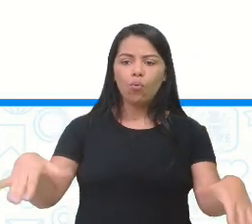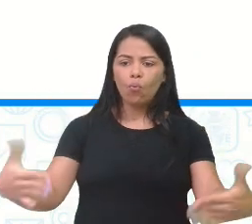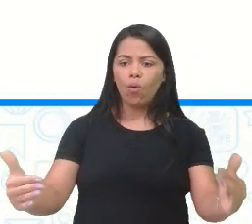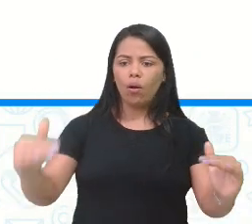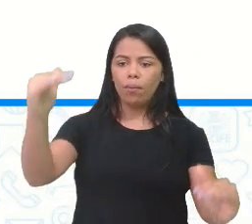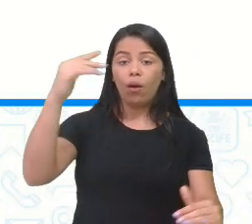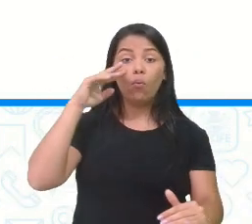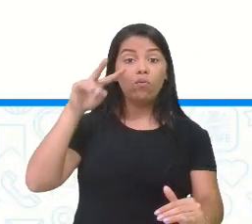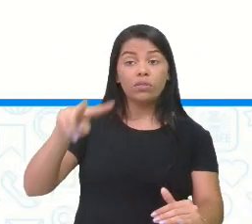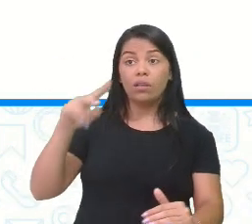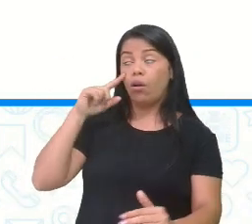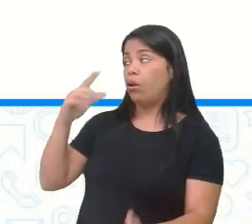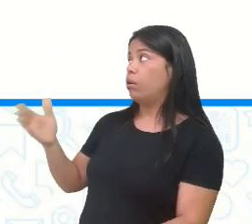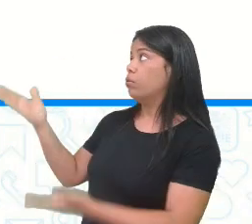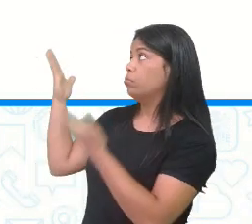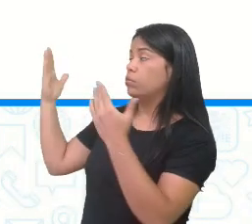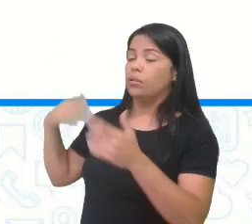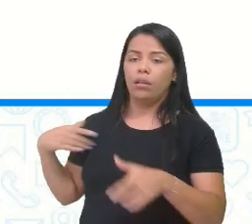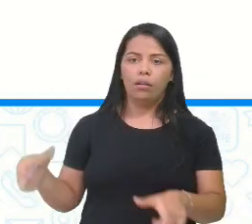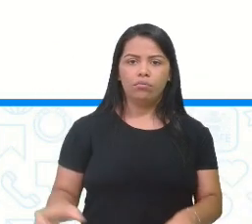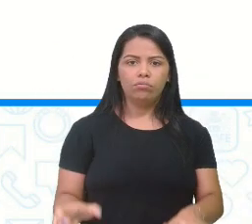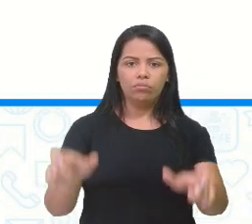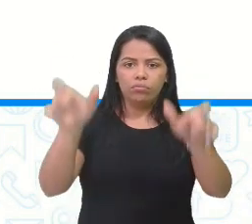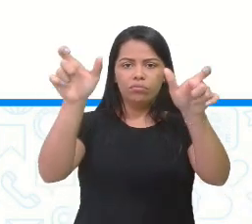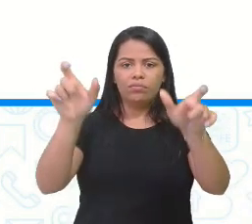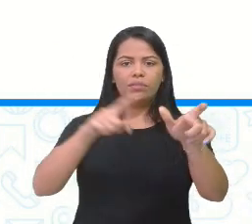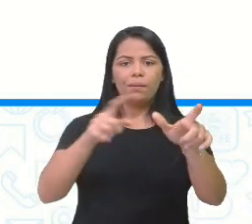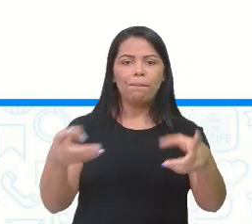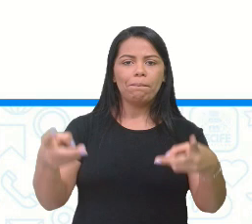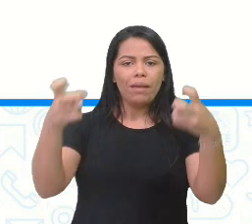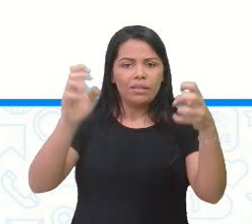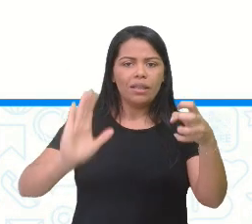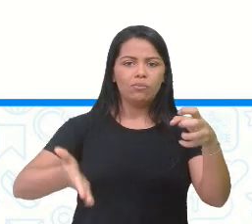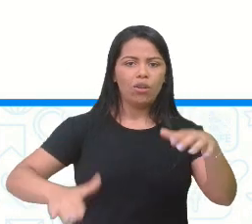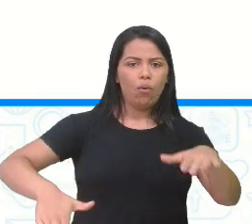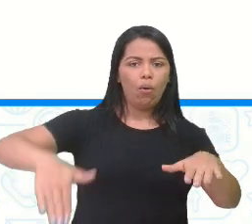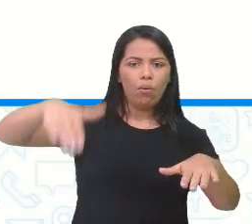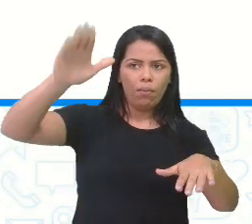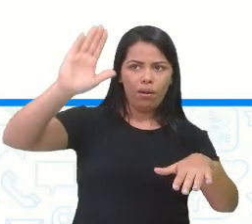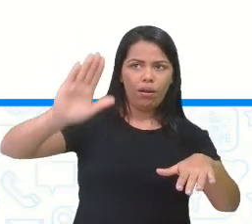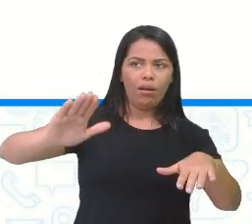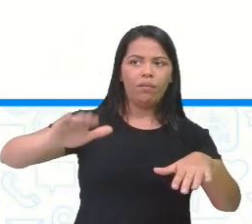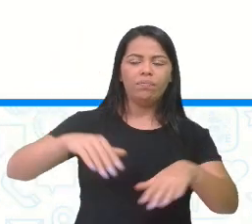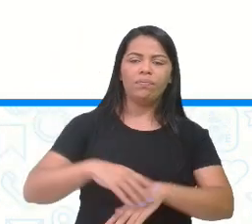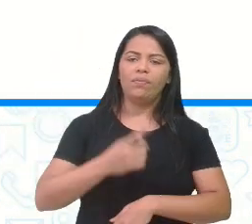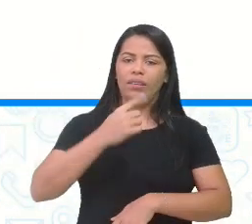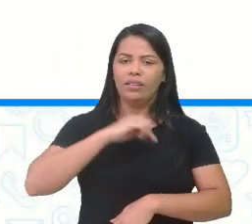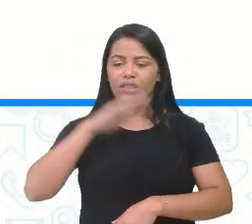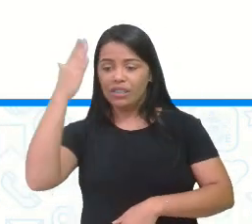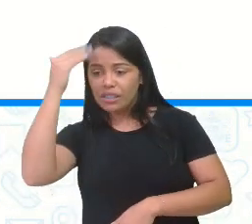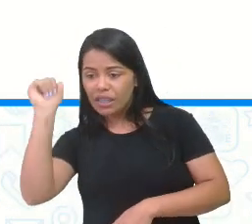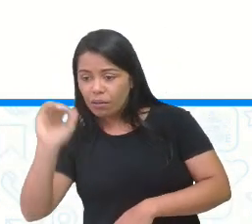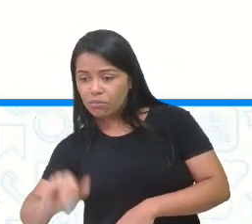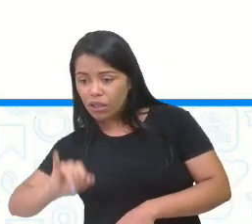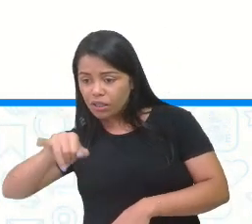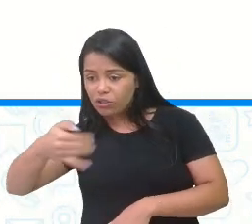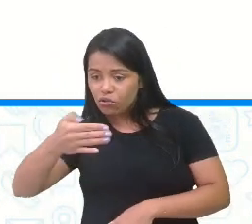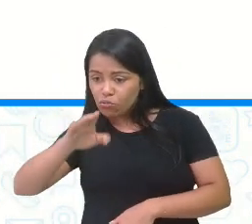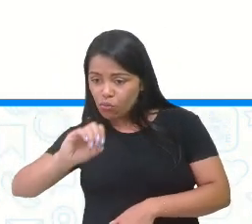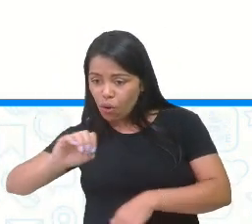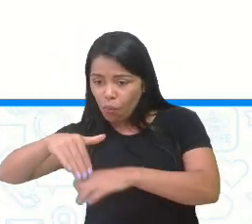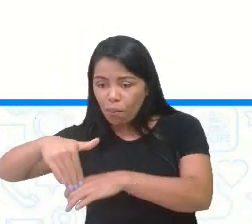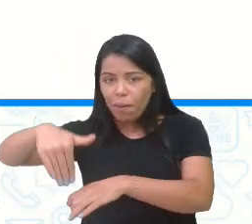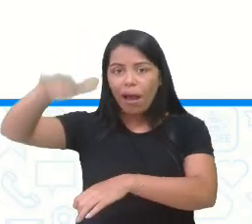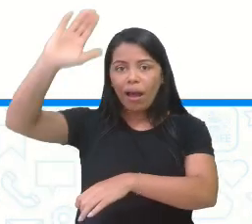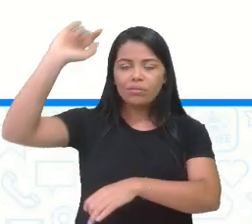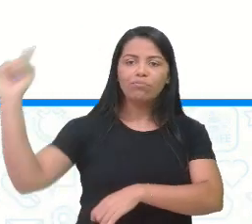mais alto, né? Porque a fita ali está ajudando. Então, gente tem que João é o mais alto. Só que